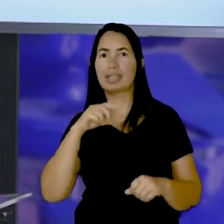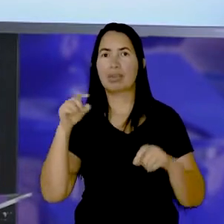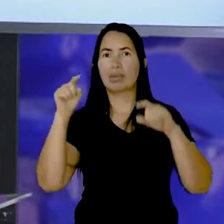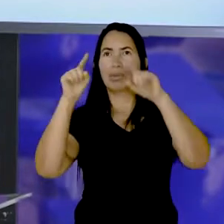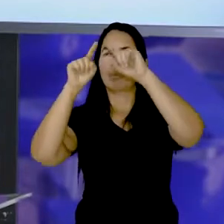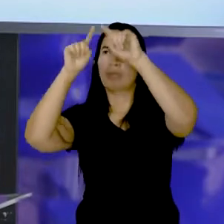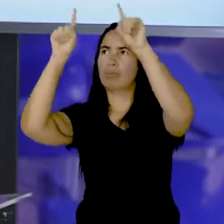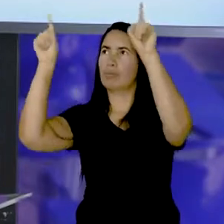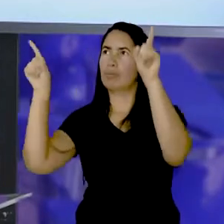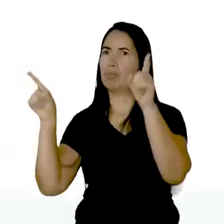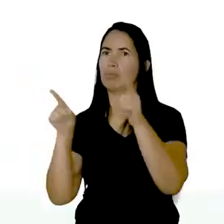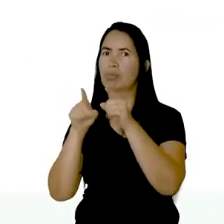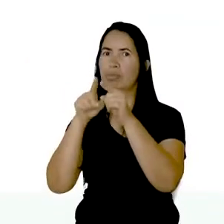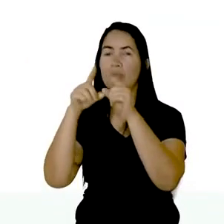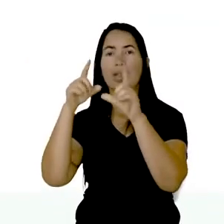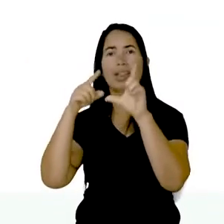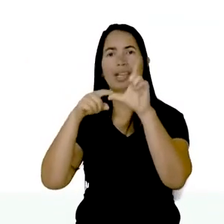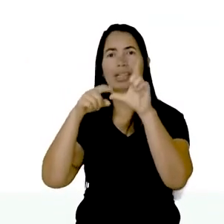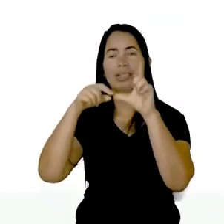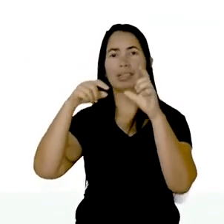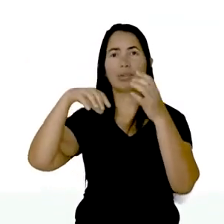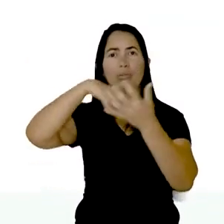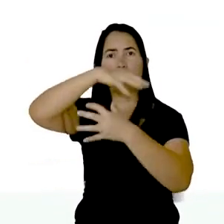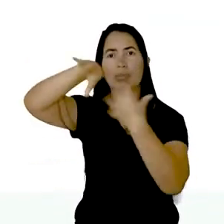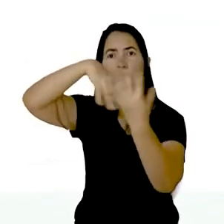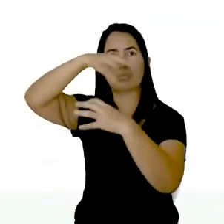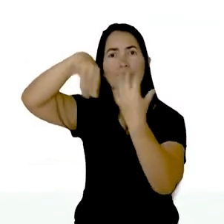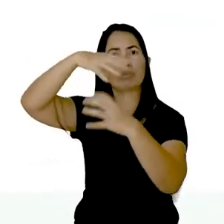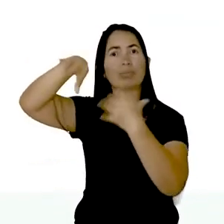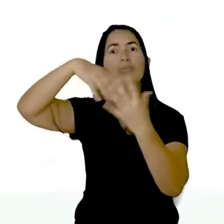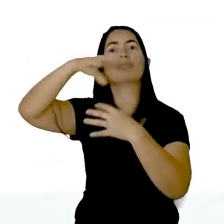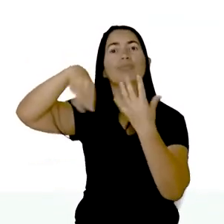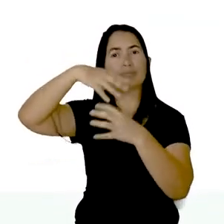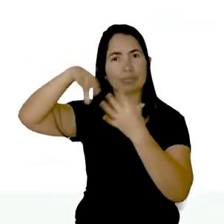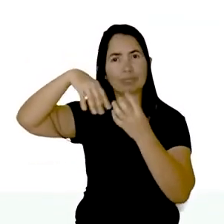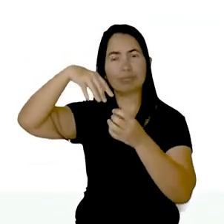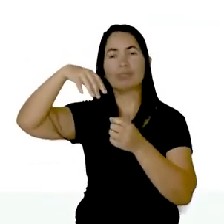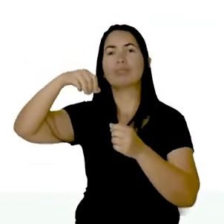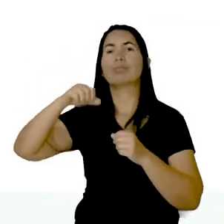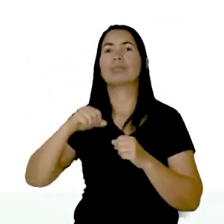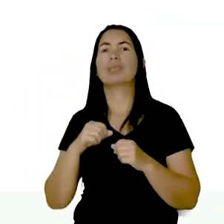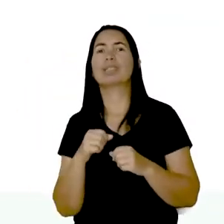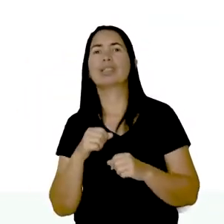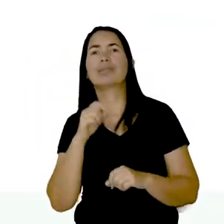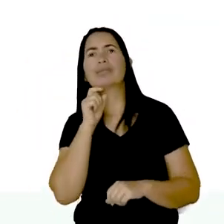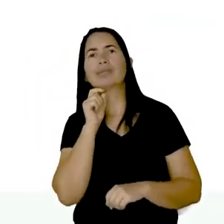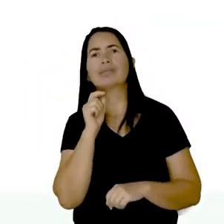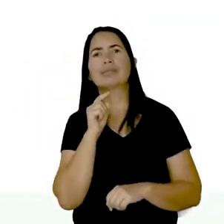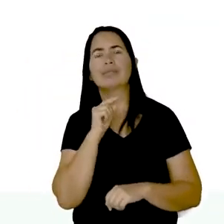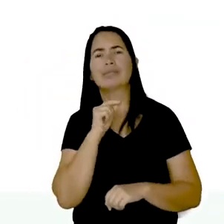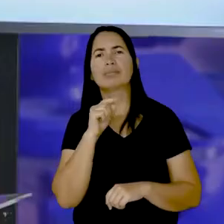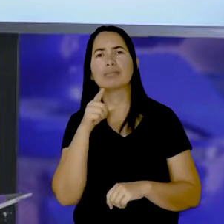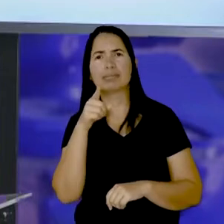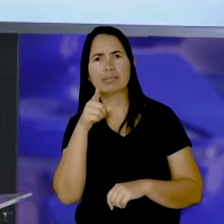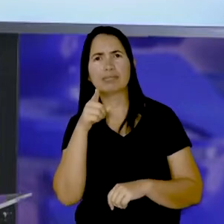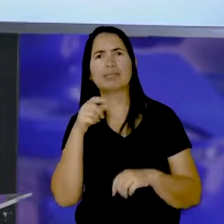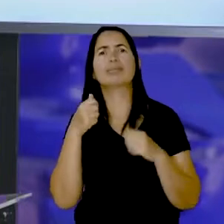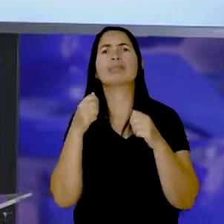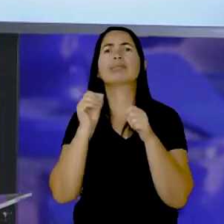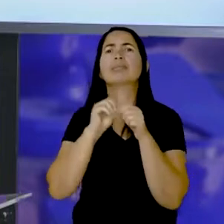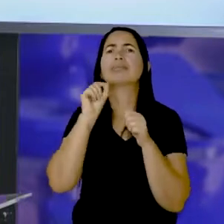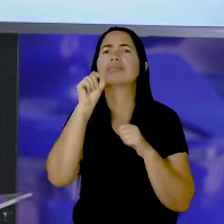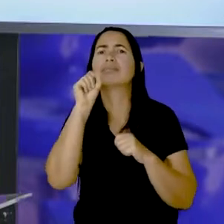Onde as letras estão embaralhadas Elas estão misturadas E o que é que você vai ter que fazer agora? Você vai ter que